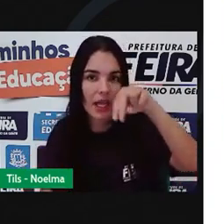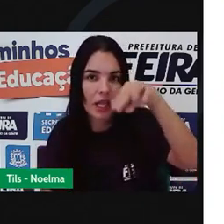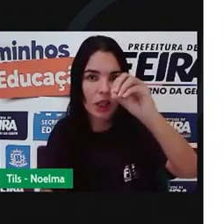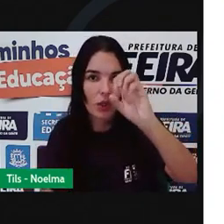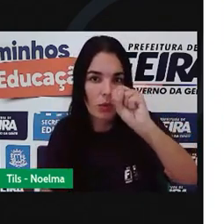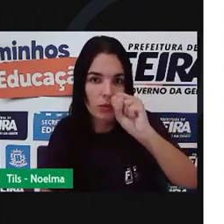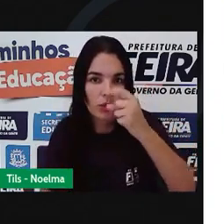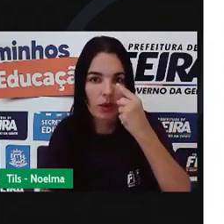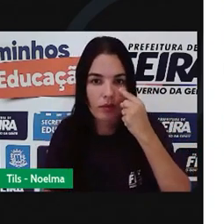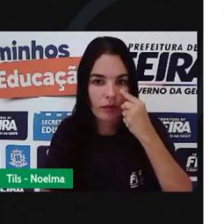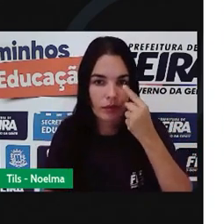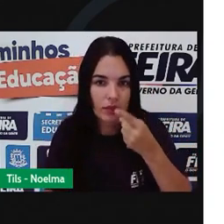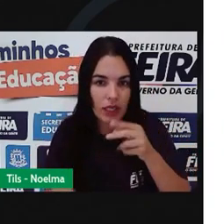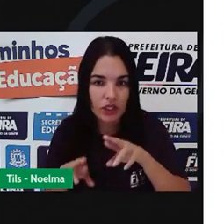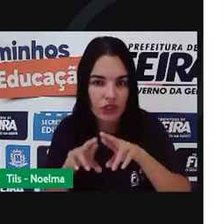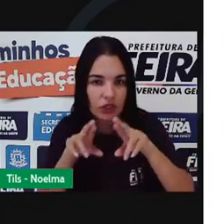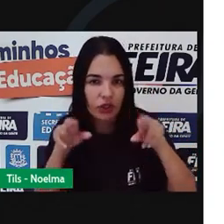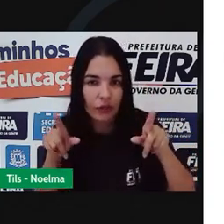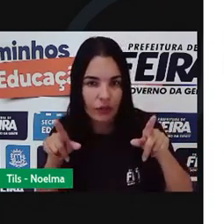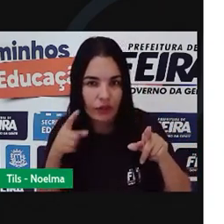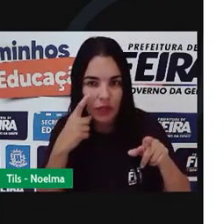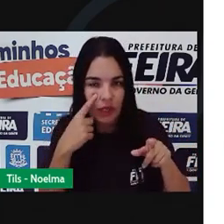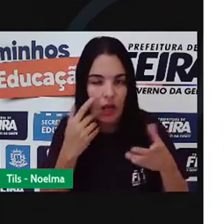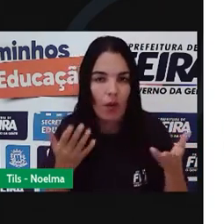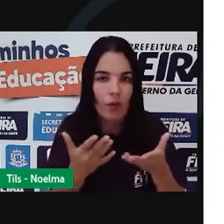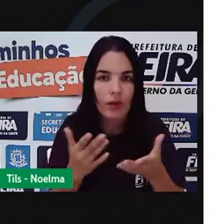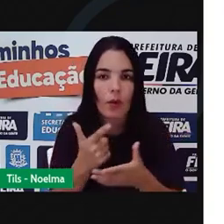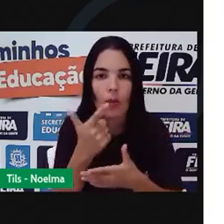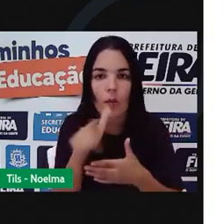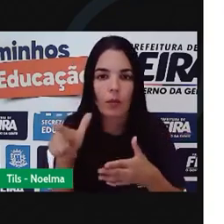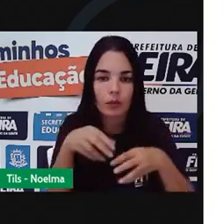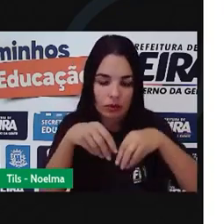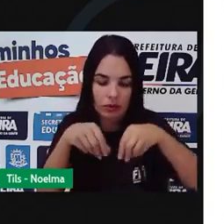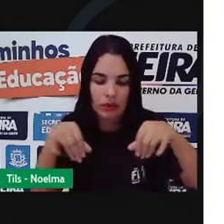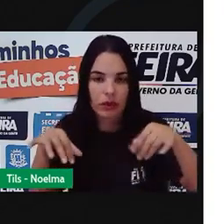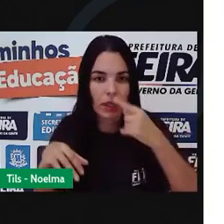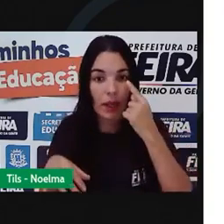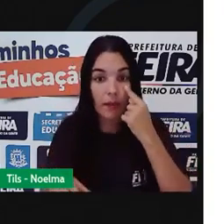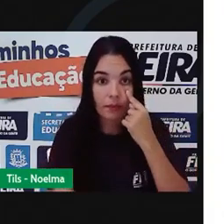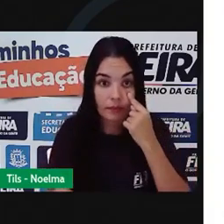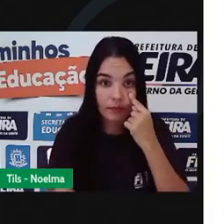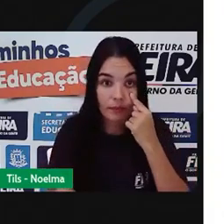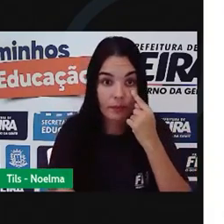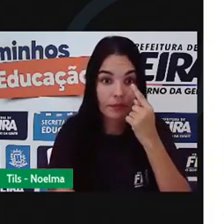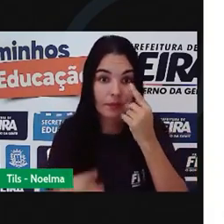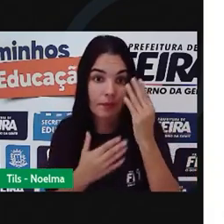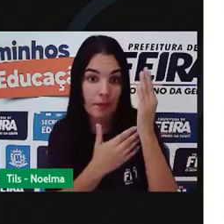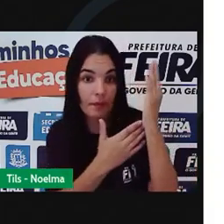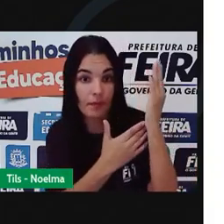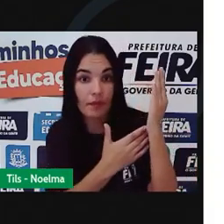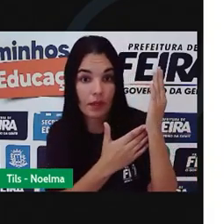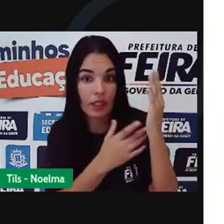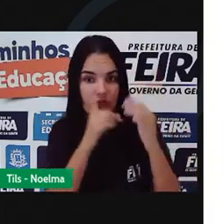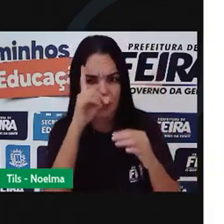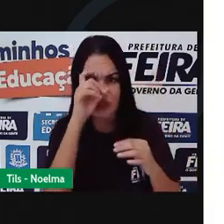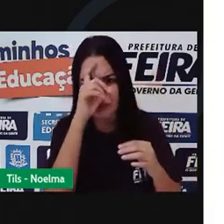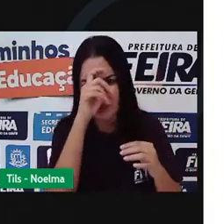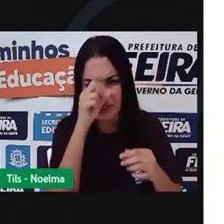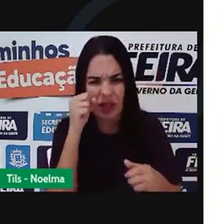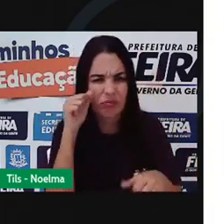Agora vamos ver essa diferença com o solo argiloso. Vejam a dificuldade que é se trabalhar com o solo argiloso.